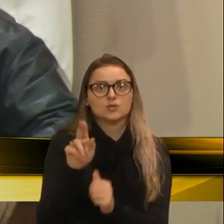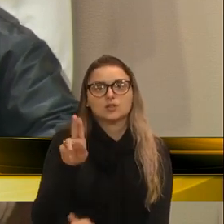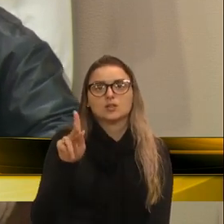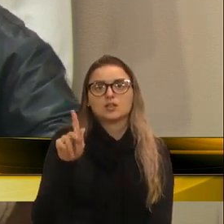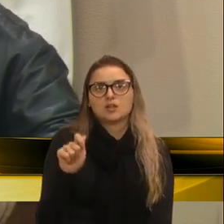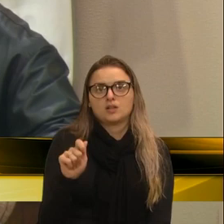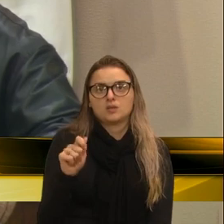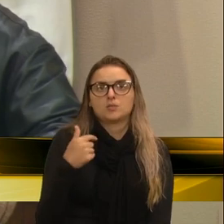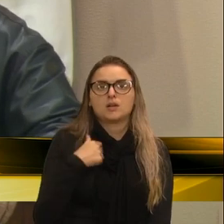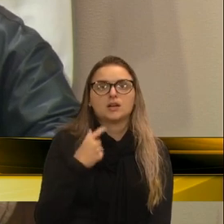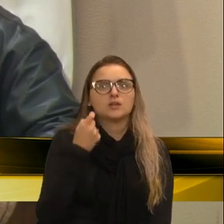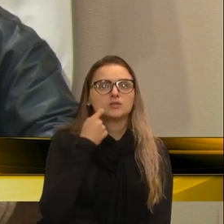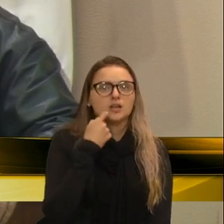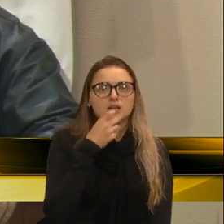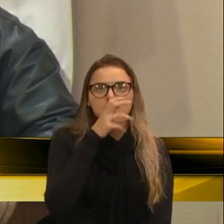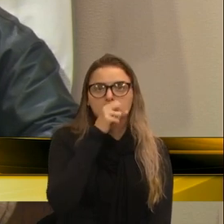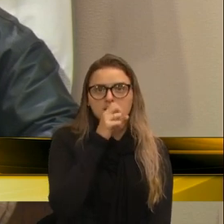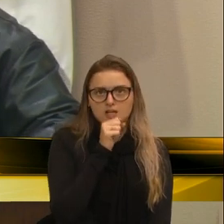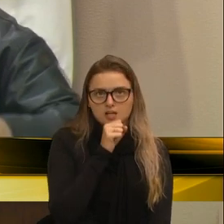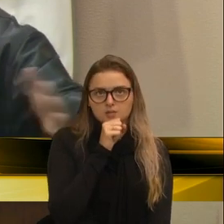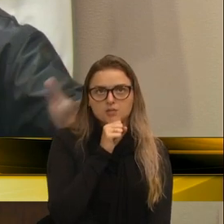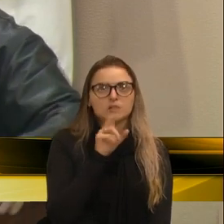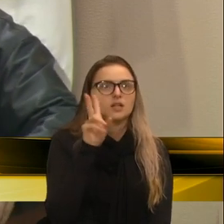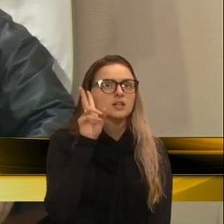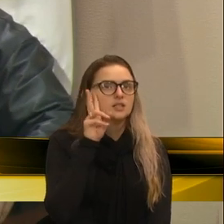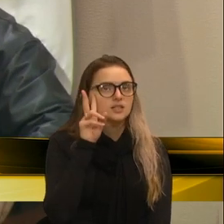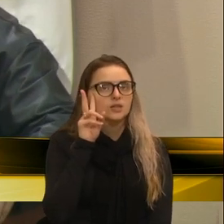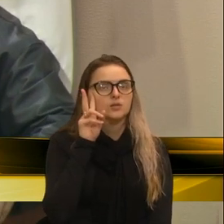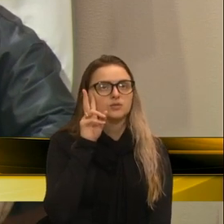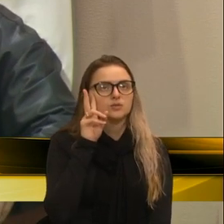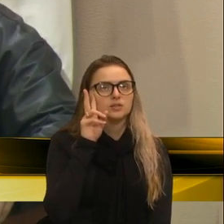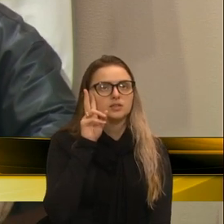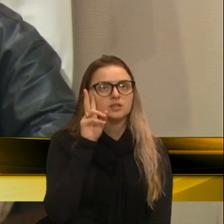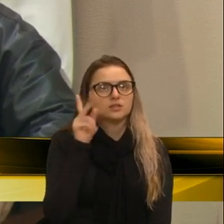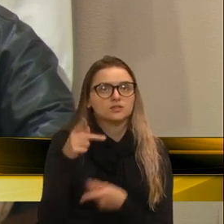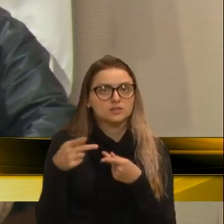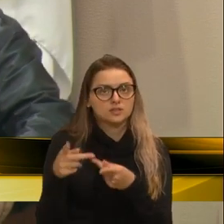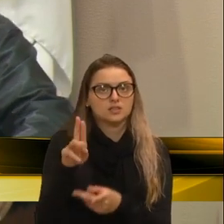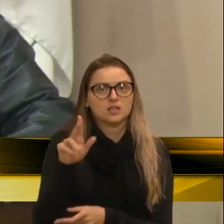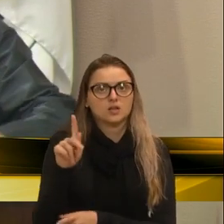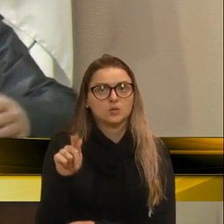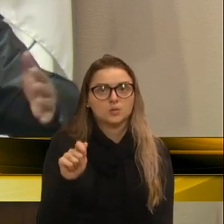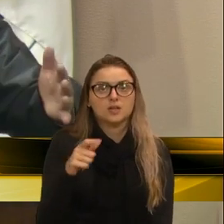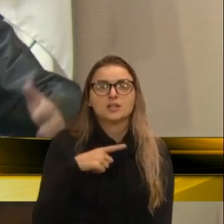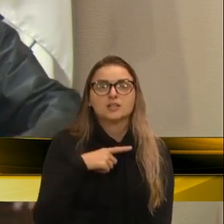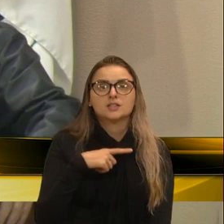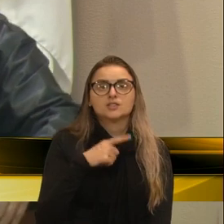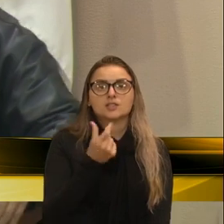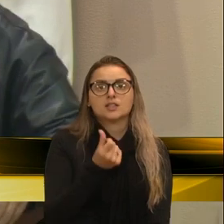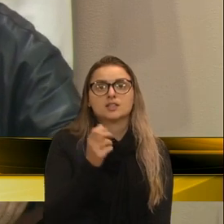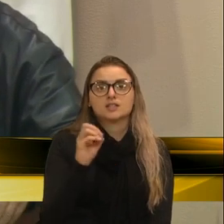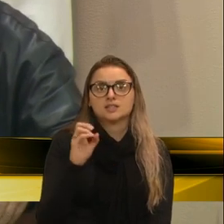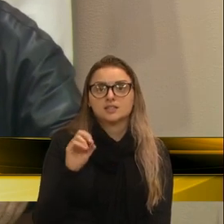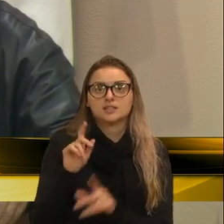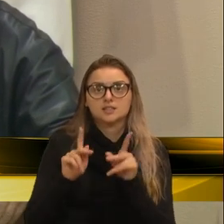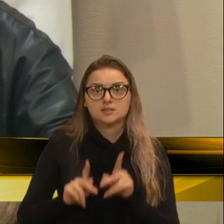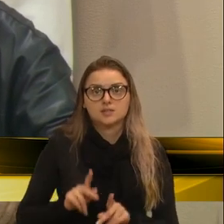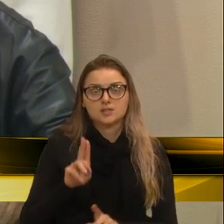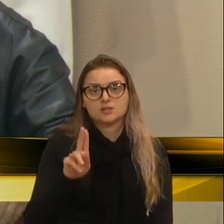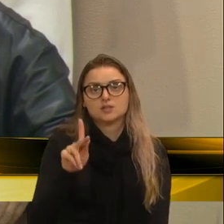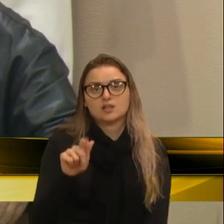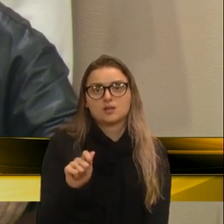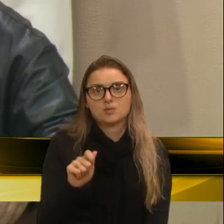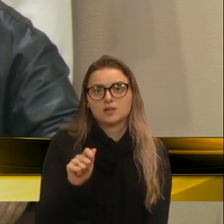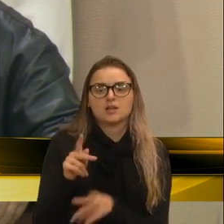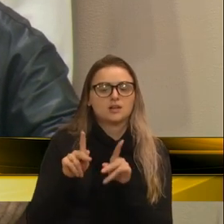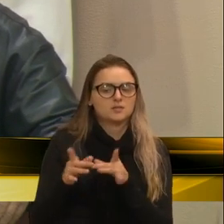Eu tive sexta, sábado, segunda. Tinha 600 pessoas na UPA lá, que as pessoas estão